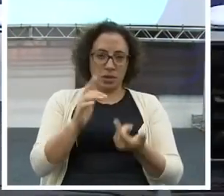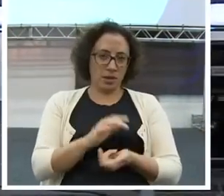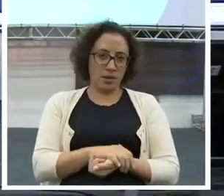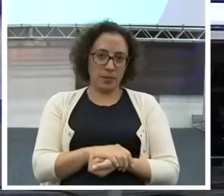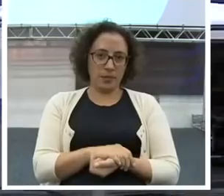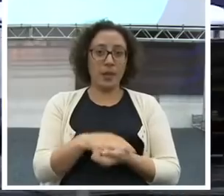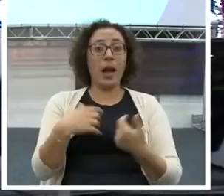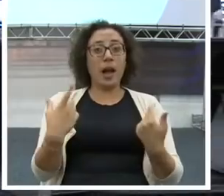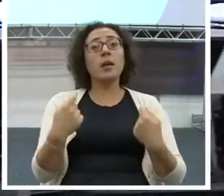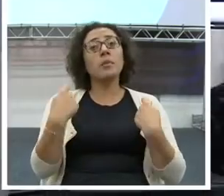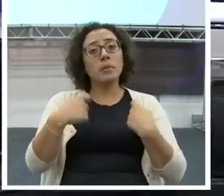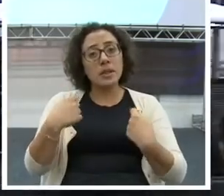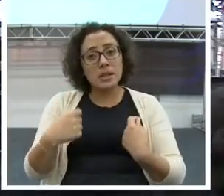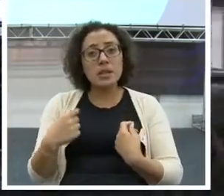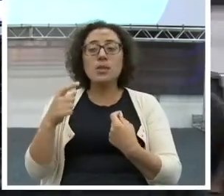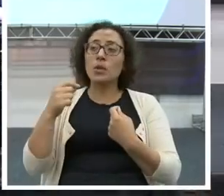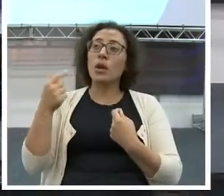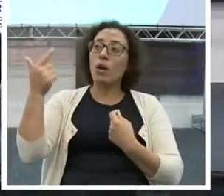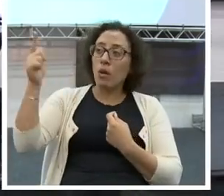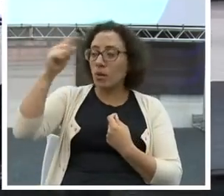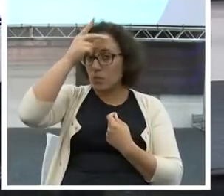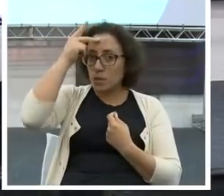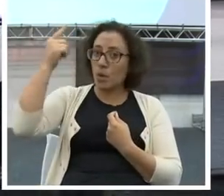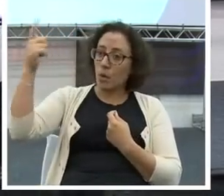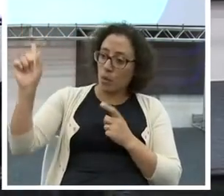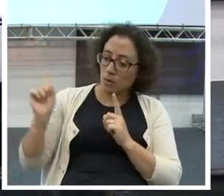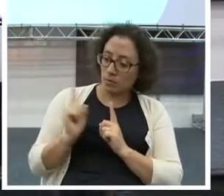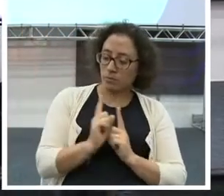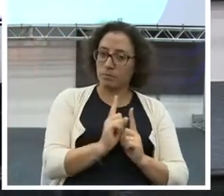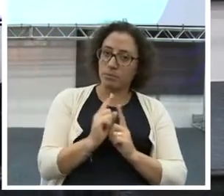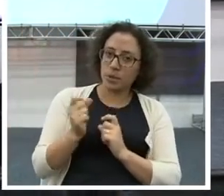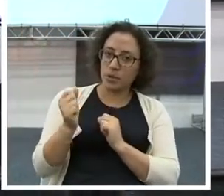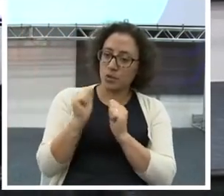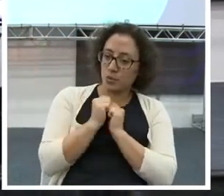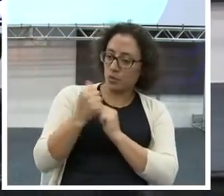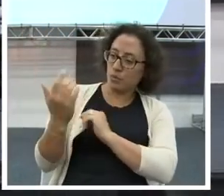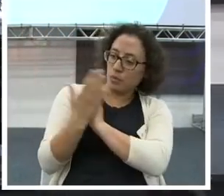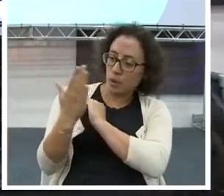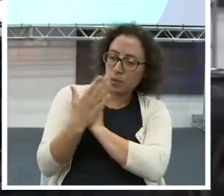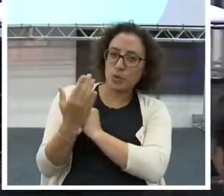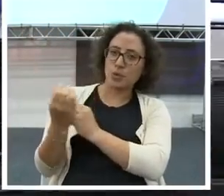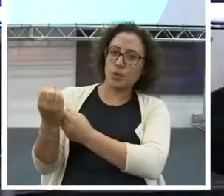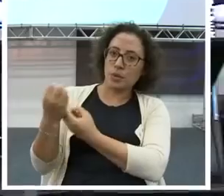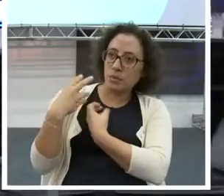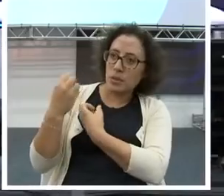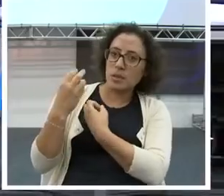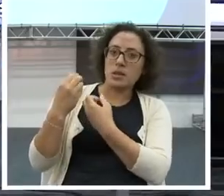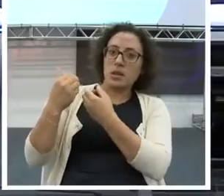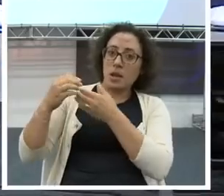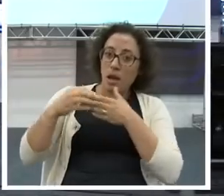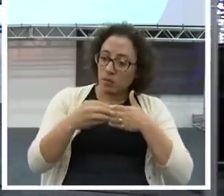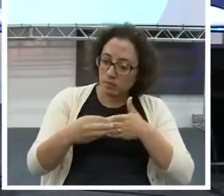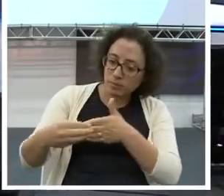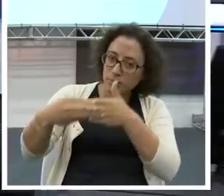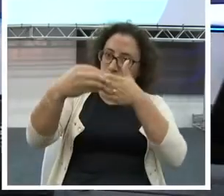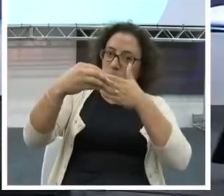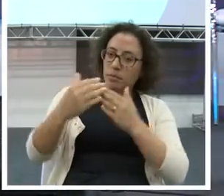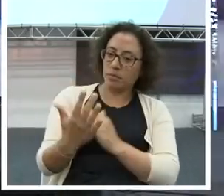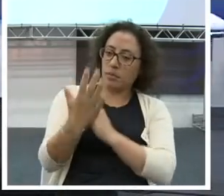você tem que ter mentores. São as pessoas que podem levar você aonde você quer chegar.